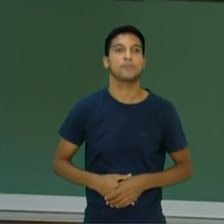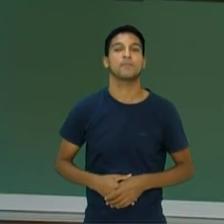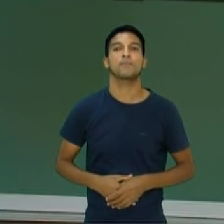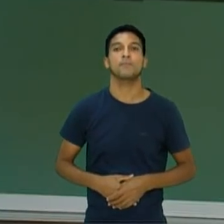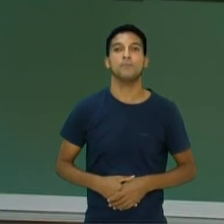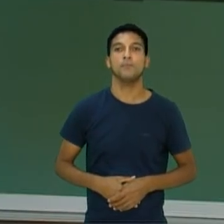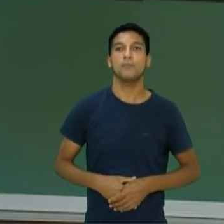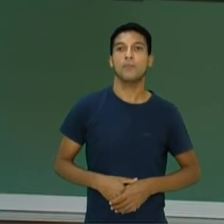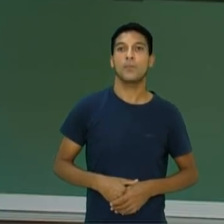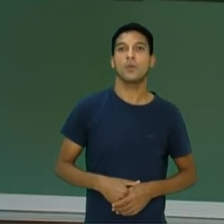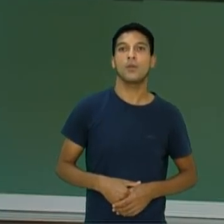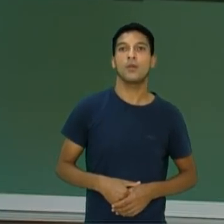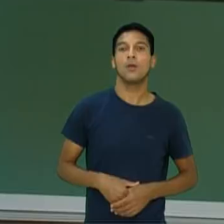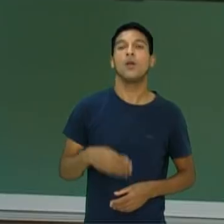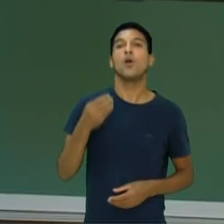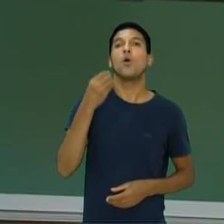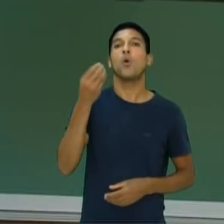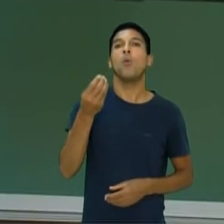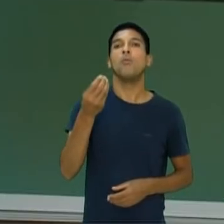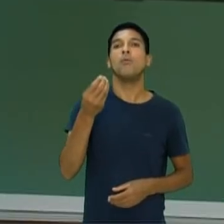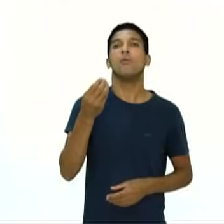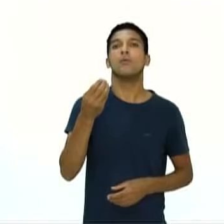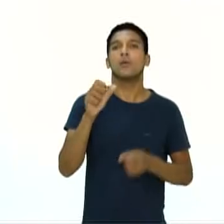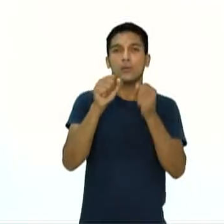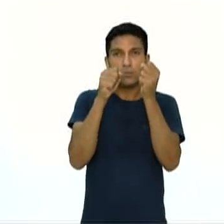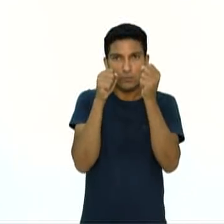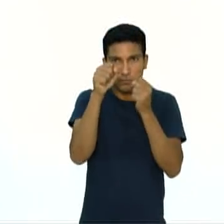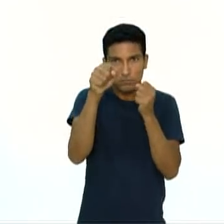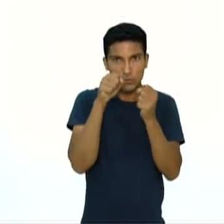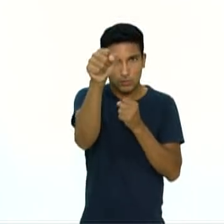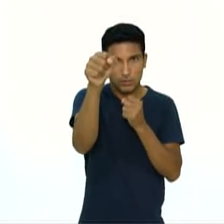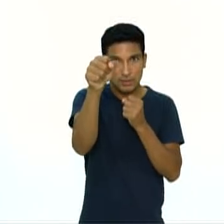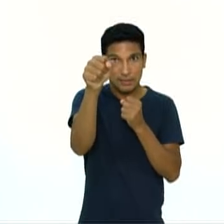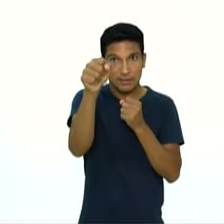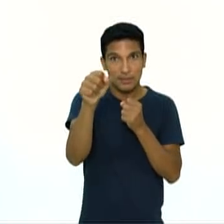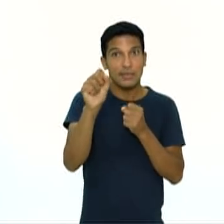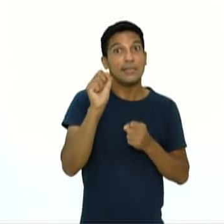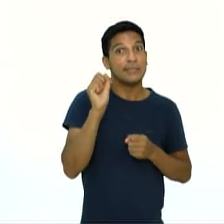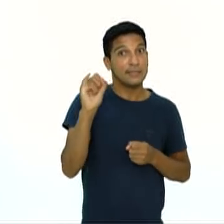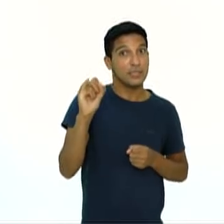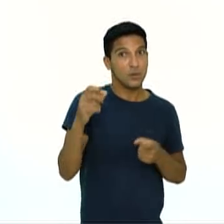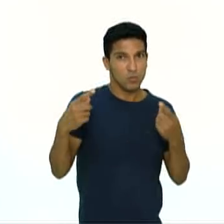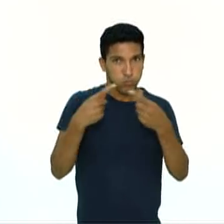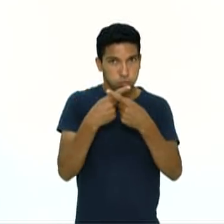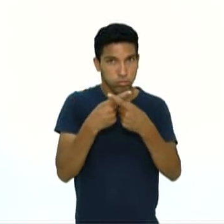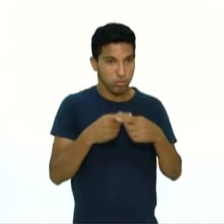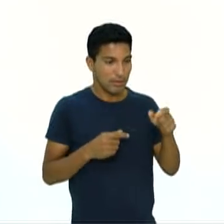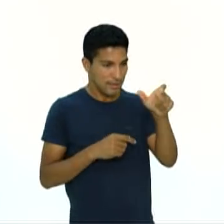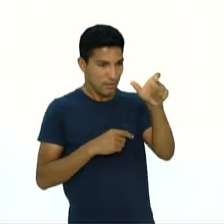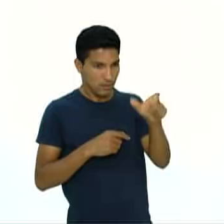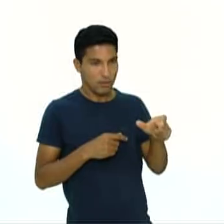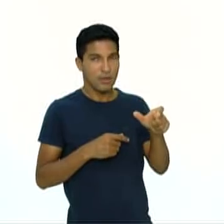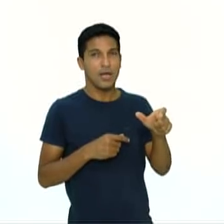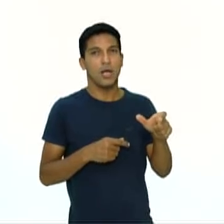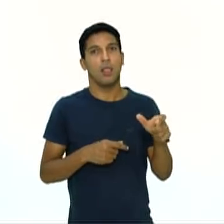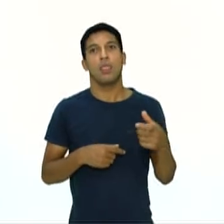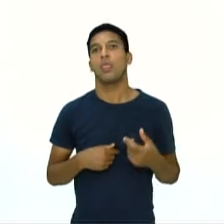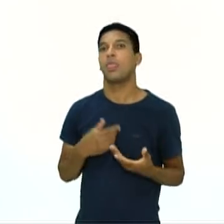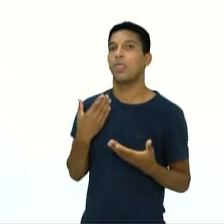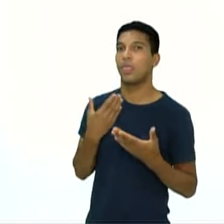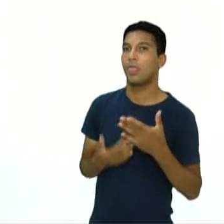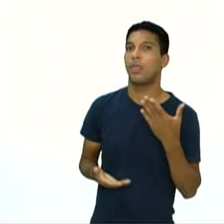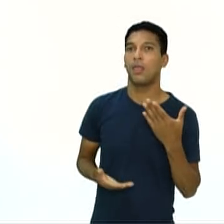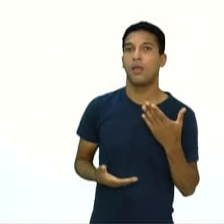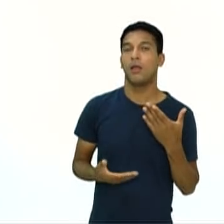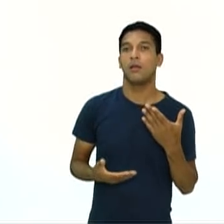terminavam quando um dos lutadores admitia a derrota ou não conseguia mais lutar, ficava num estado que